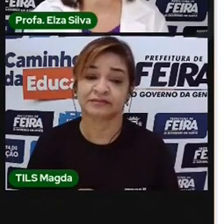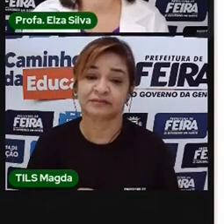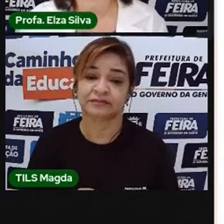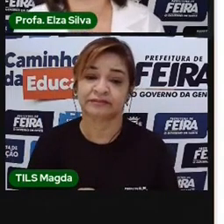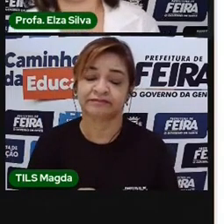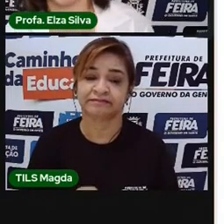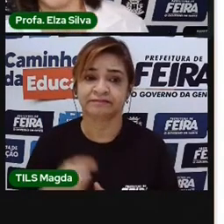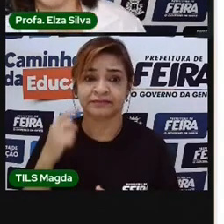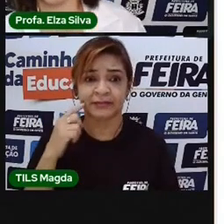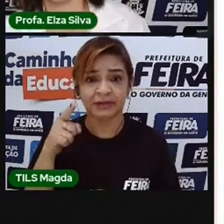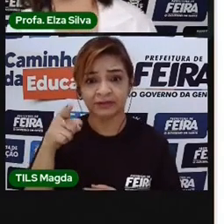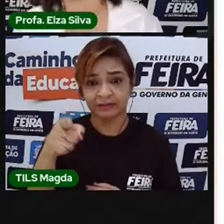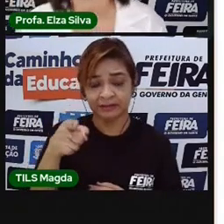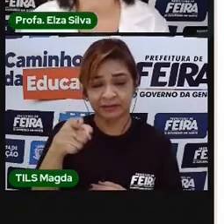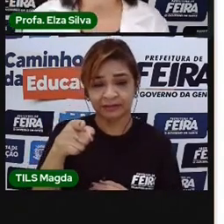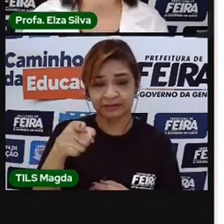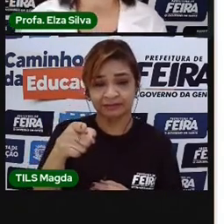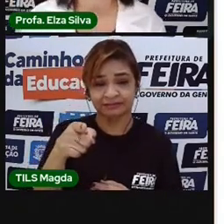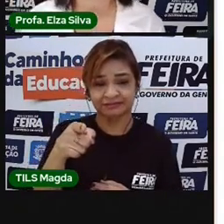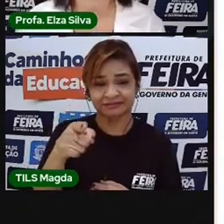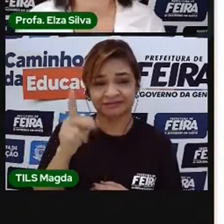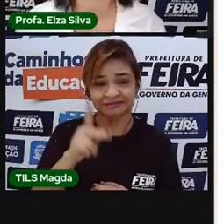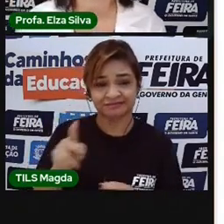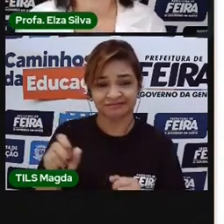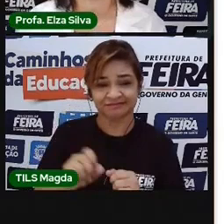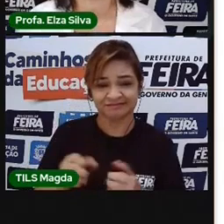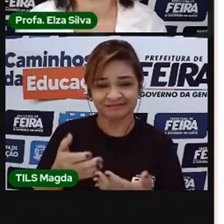Olha a nuvem que a PRO preparou para vocês,